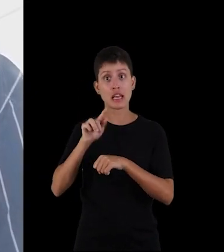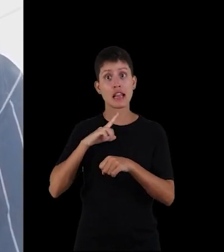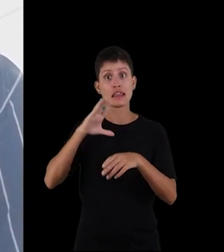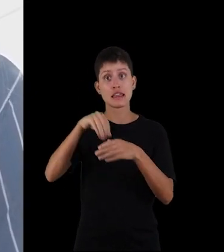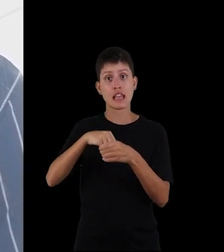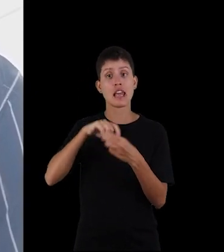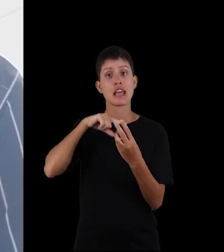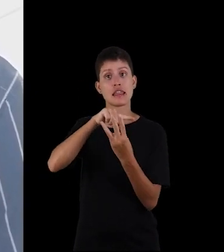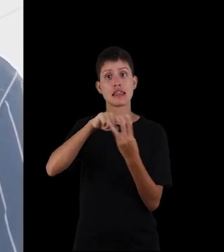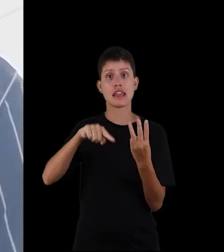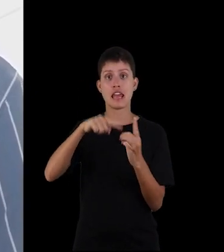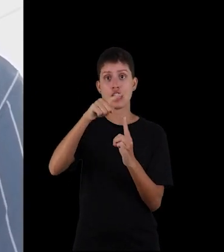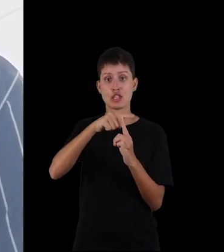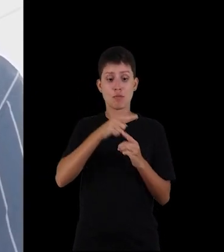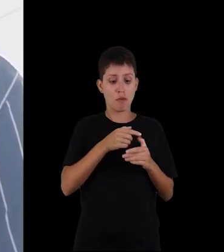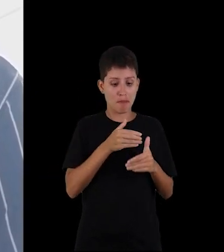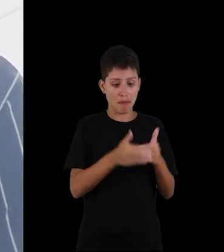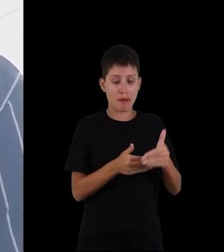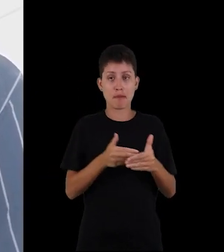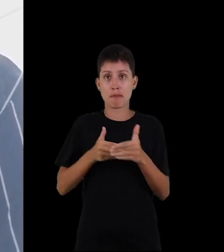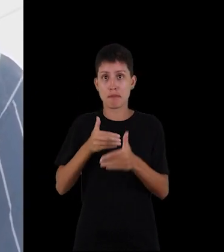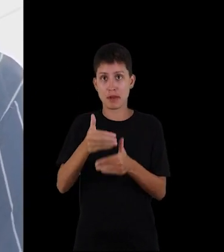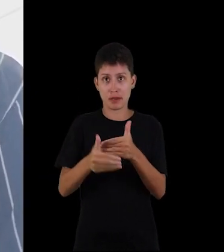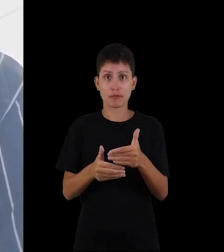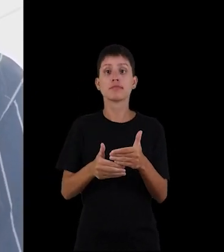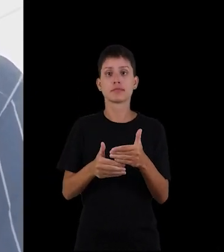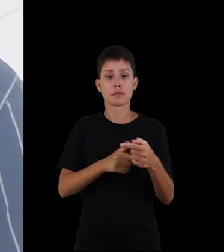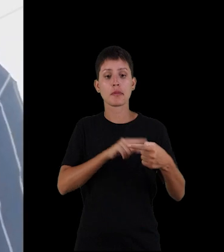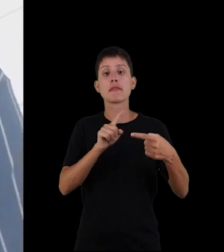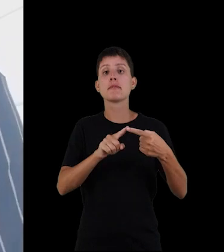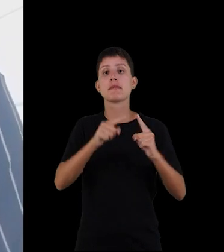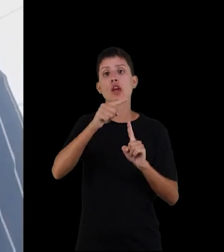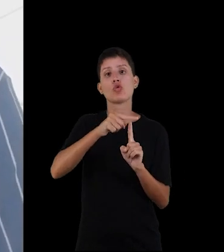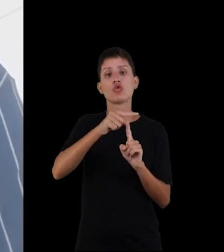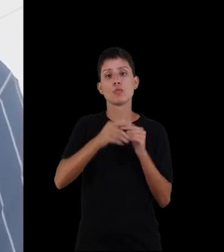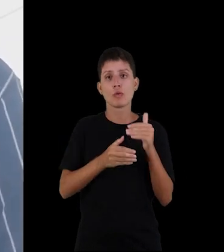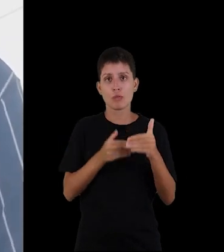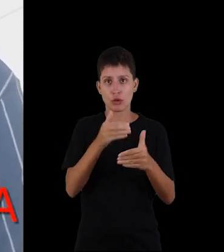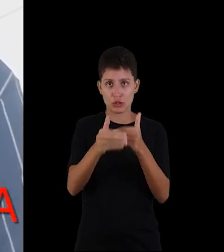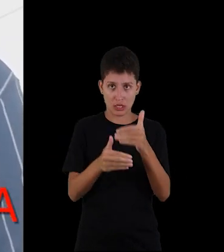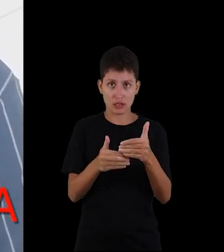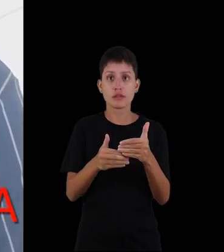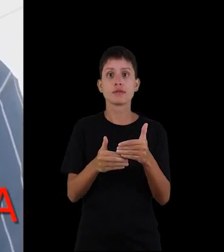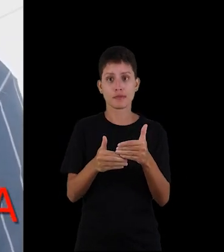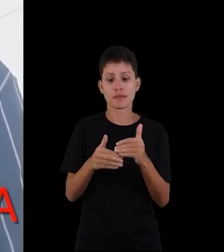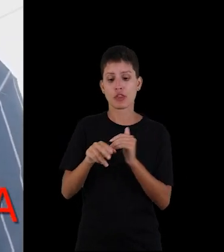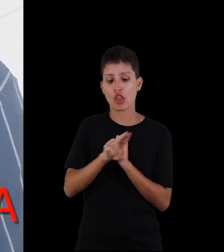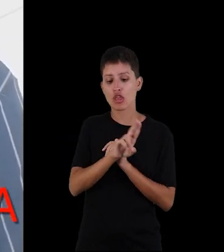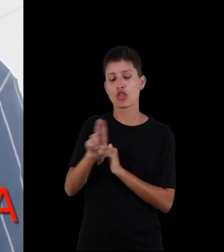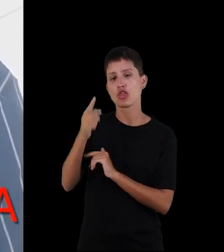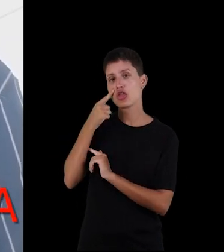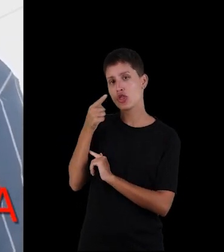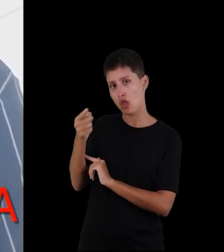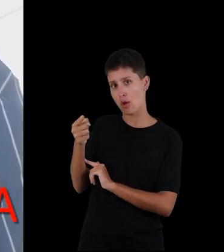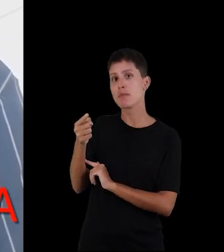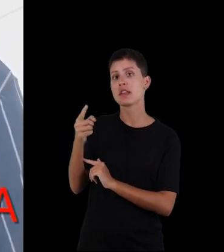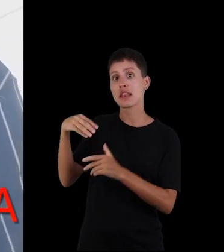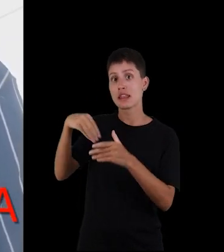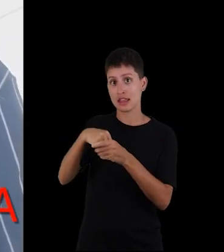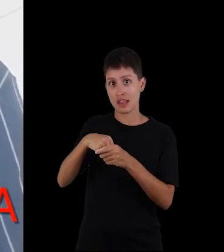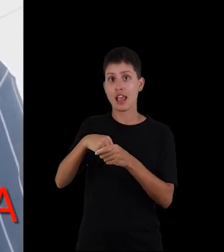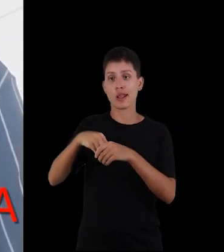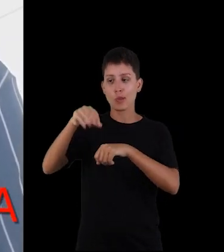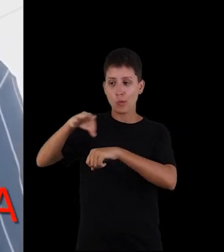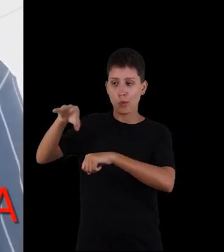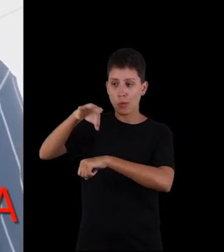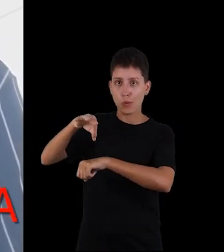ele possui três formas evolutivas de vida. A primeira delas é a forma epimastigota, que é encontrada no